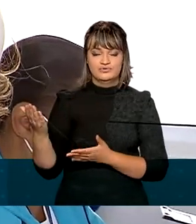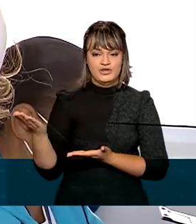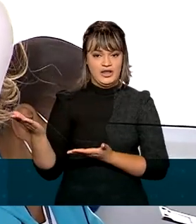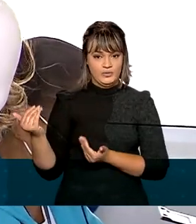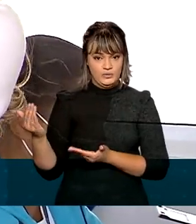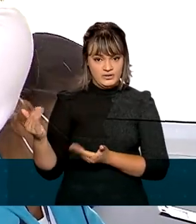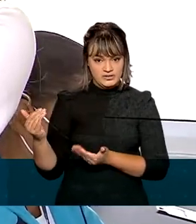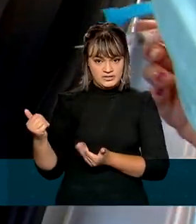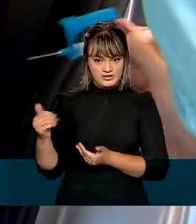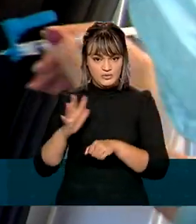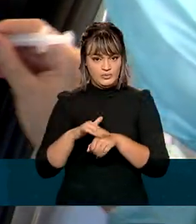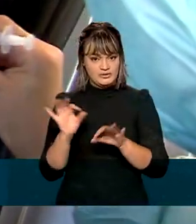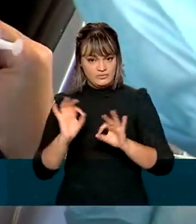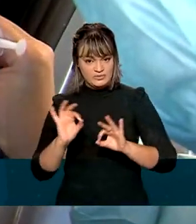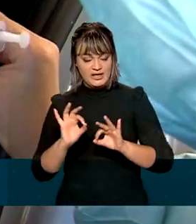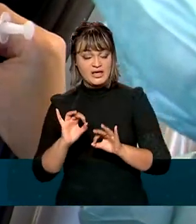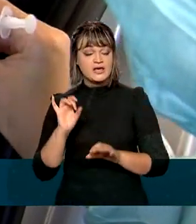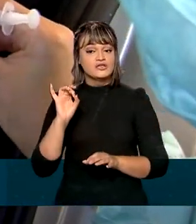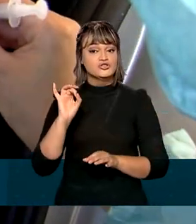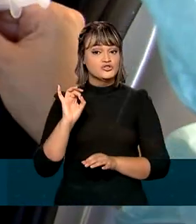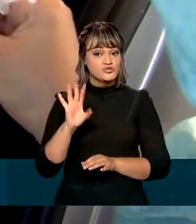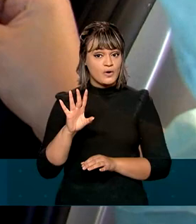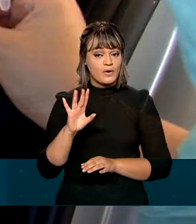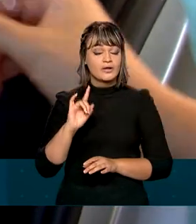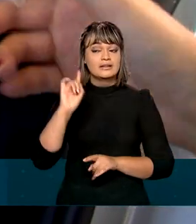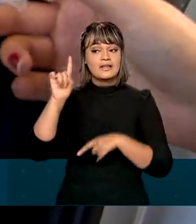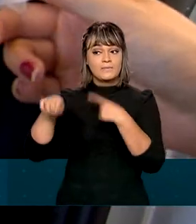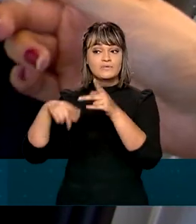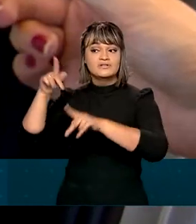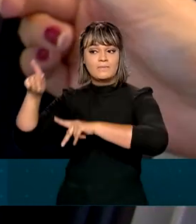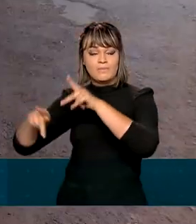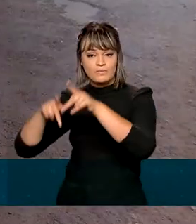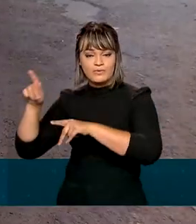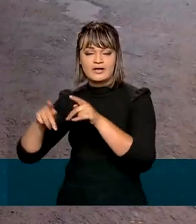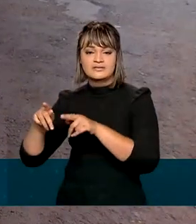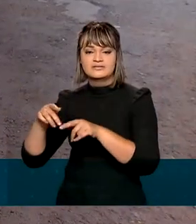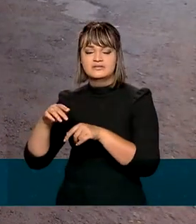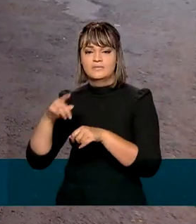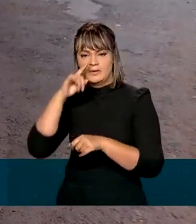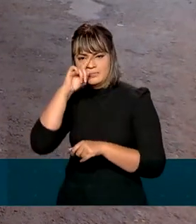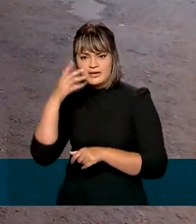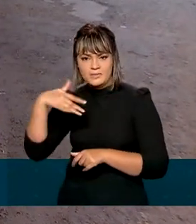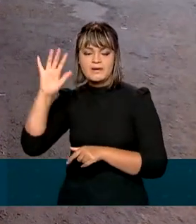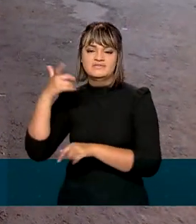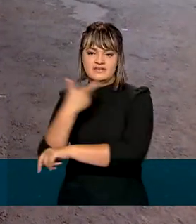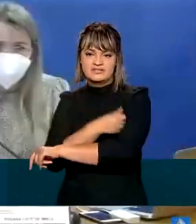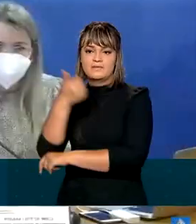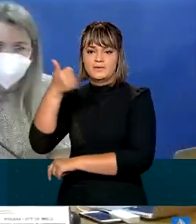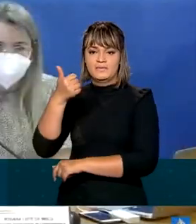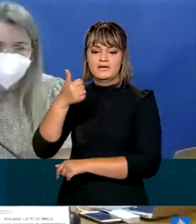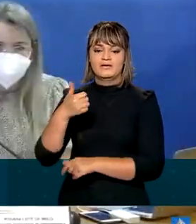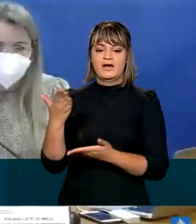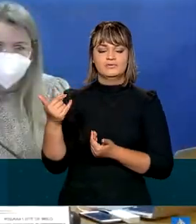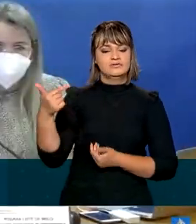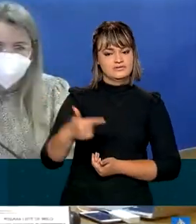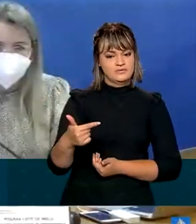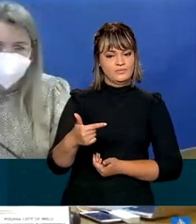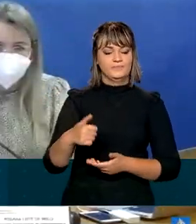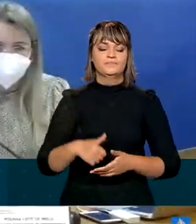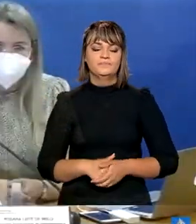sem comorbidades apenas depois que as populações de maior risco sejam imunizadas. Então,